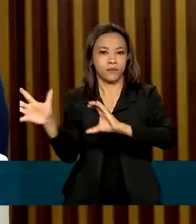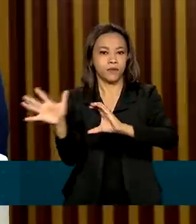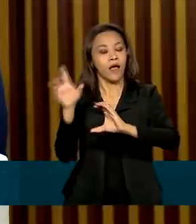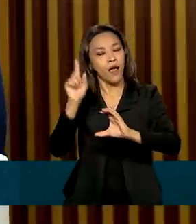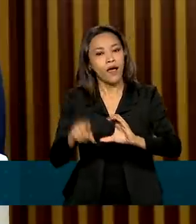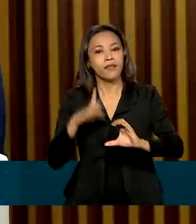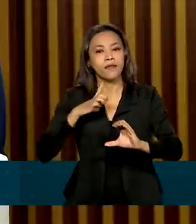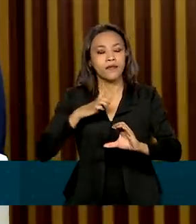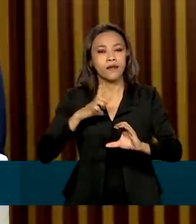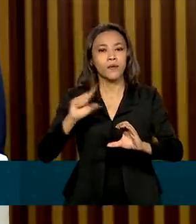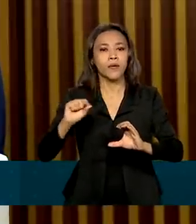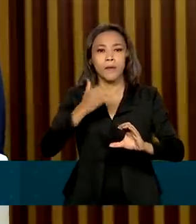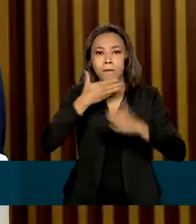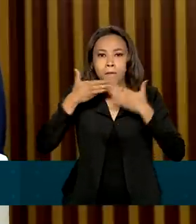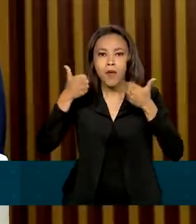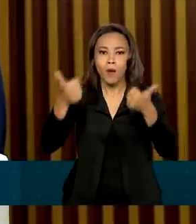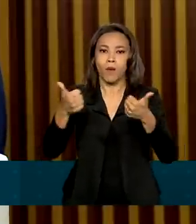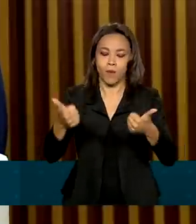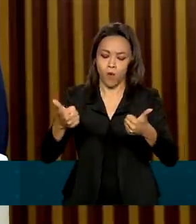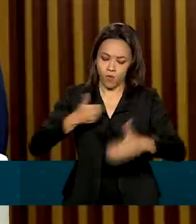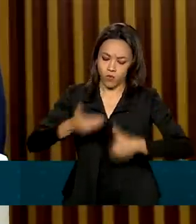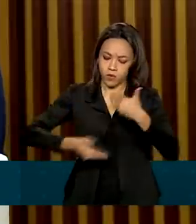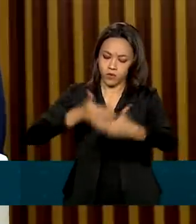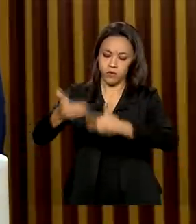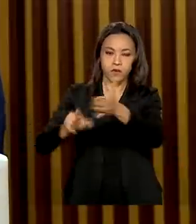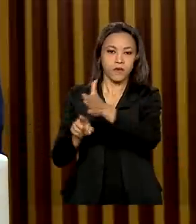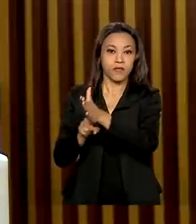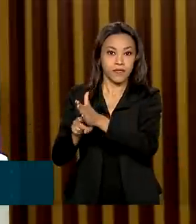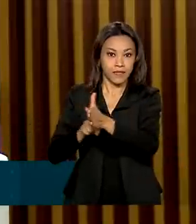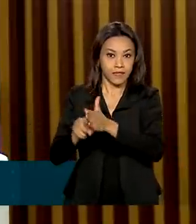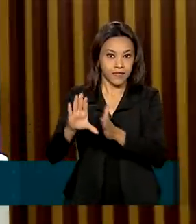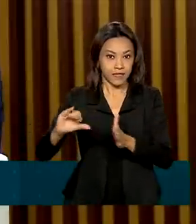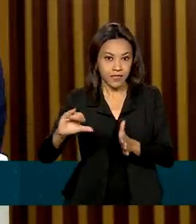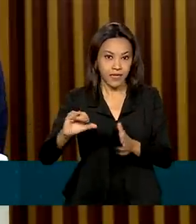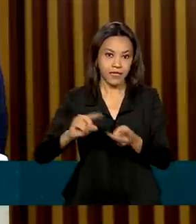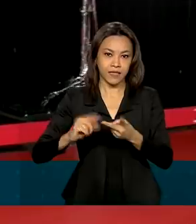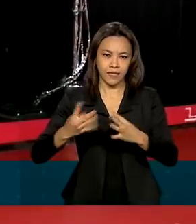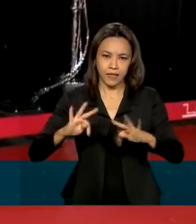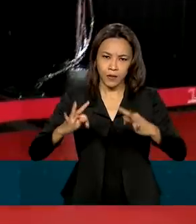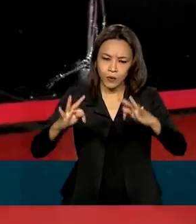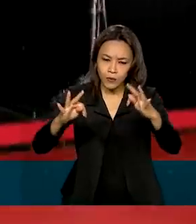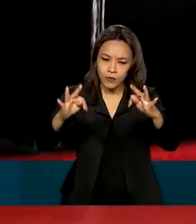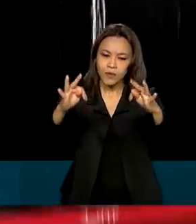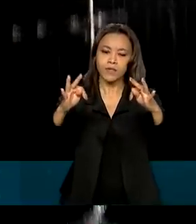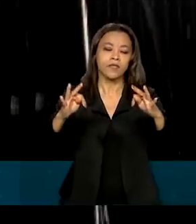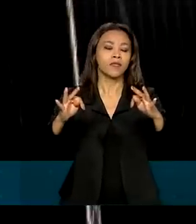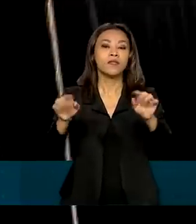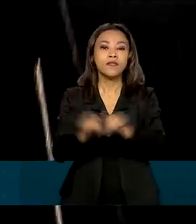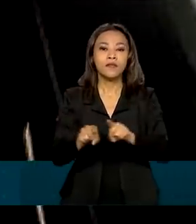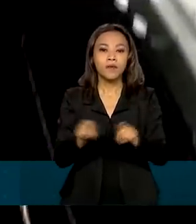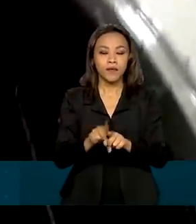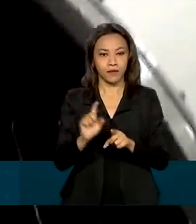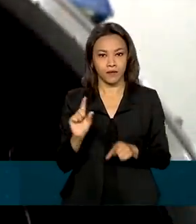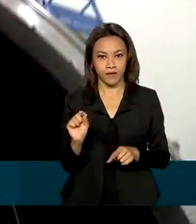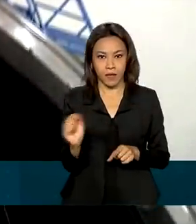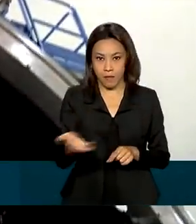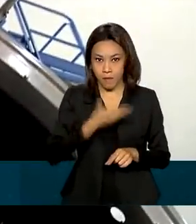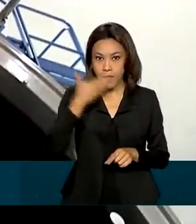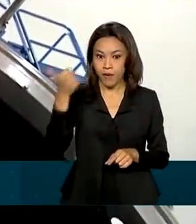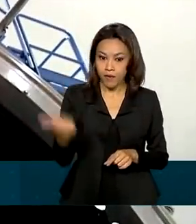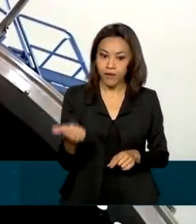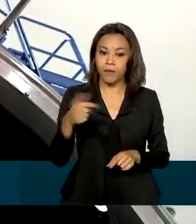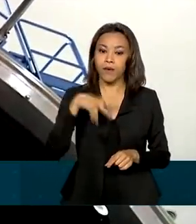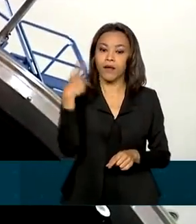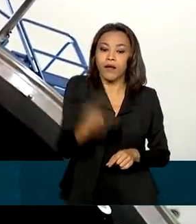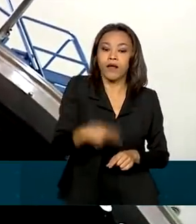melhoria no desenvolvimento da ciência necessária, no desenvolvimento da tecnologia necessária, e também para a melhoria da nossa